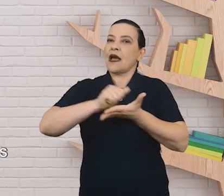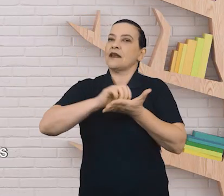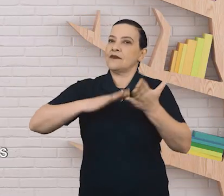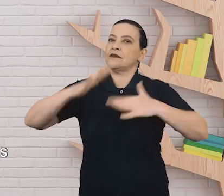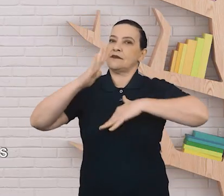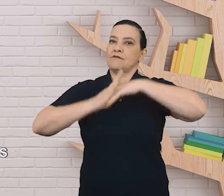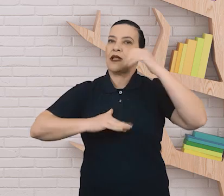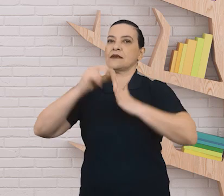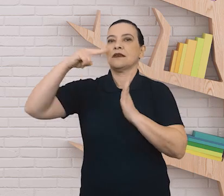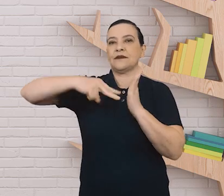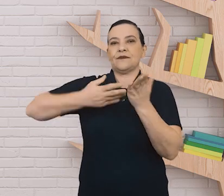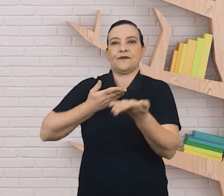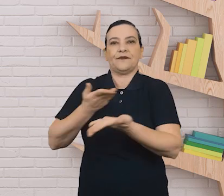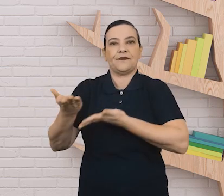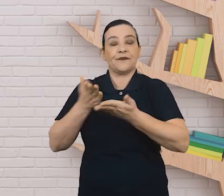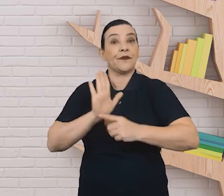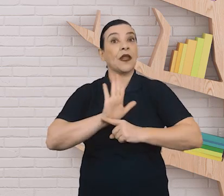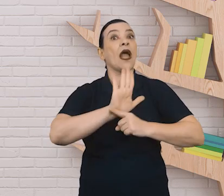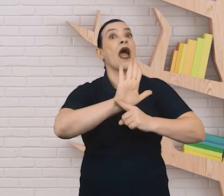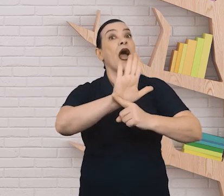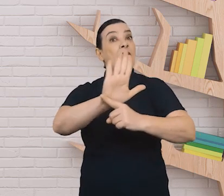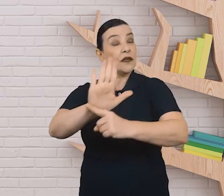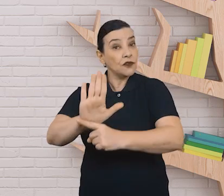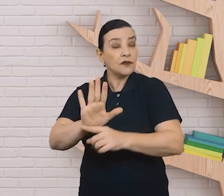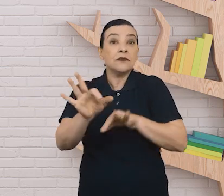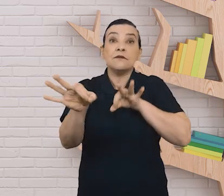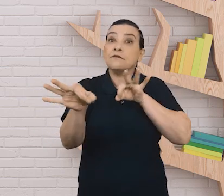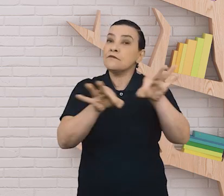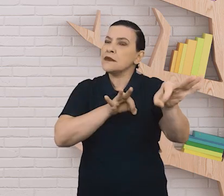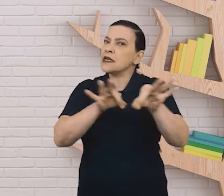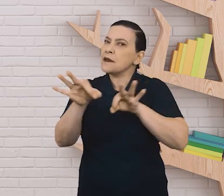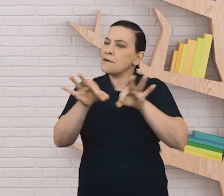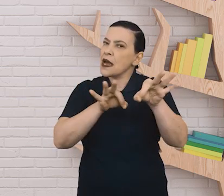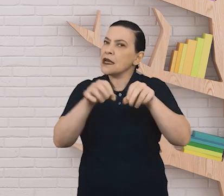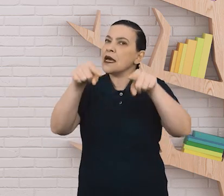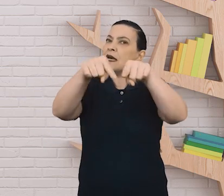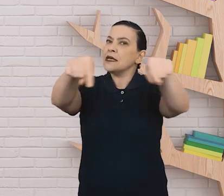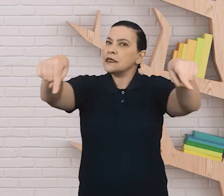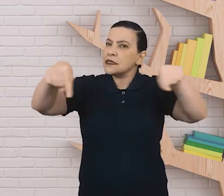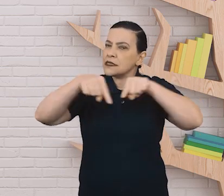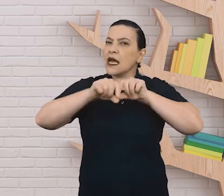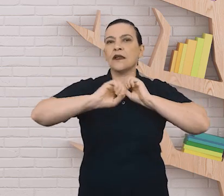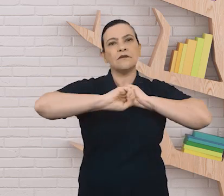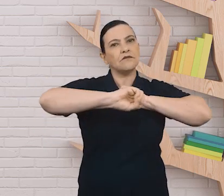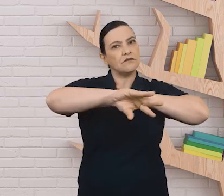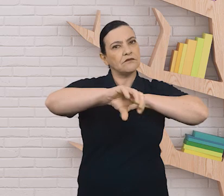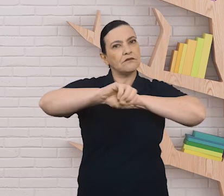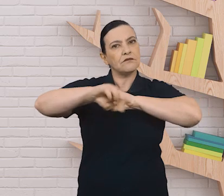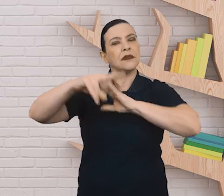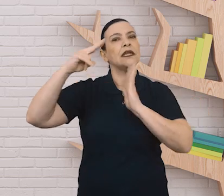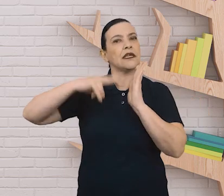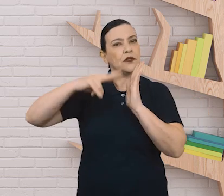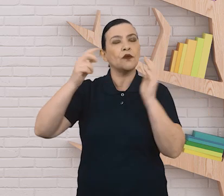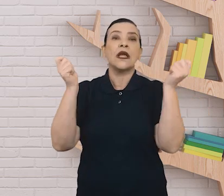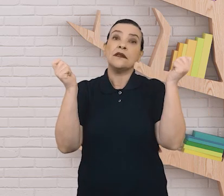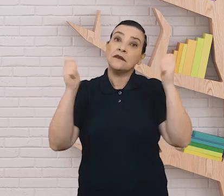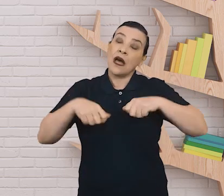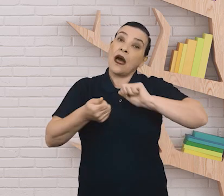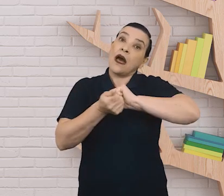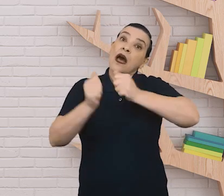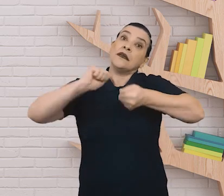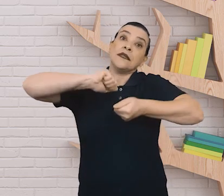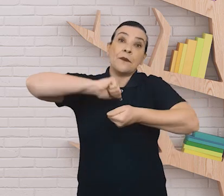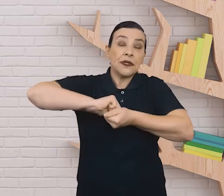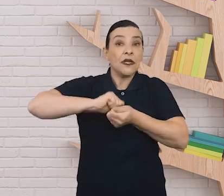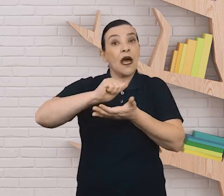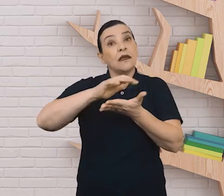leitura dialogada. Elas irão auxiliar você a preparar situações de leitura da obra em sala de aula. Você pode adaptar essas